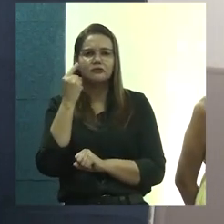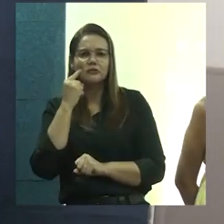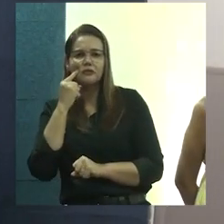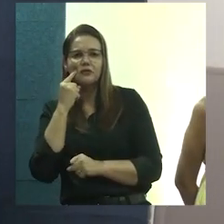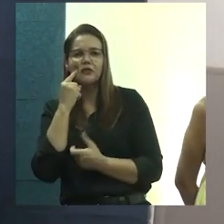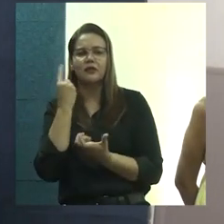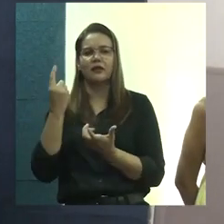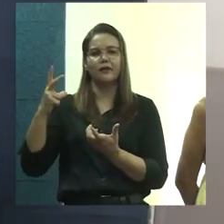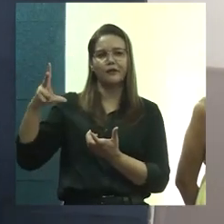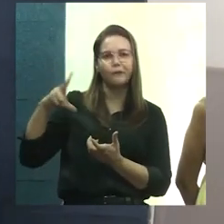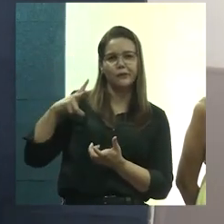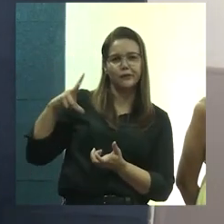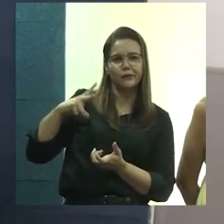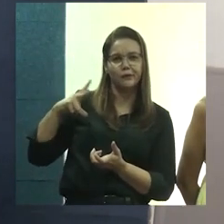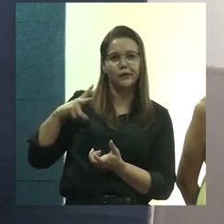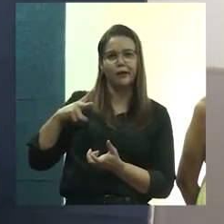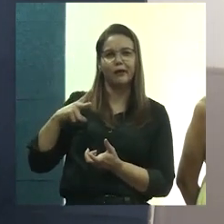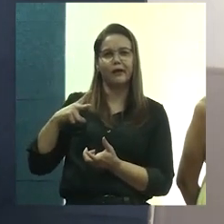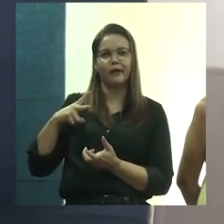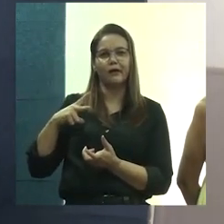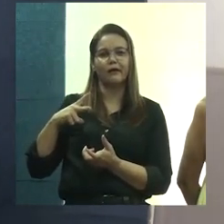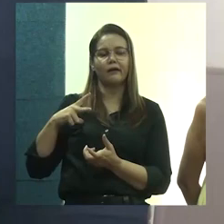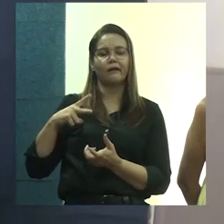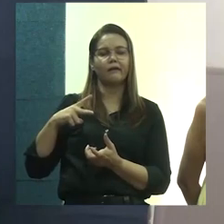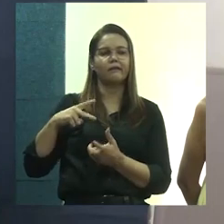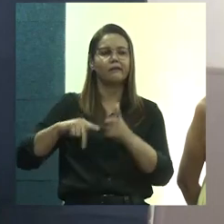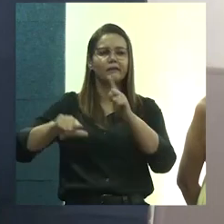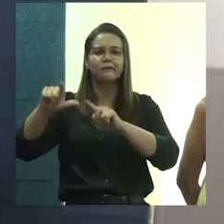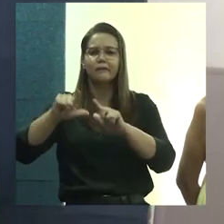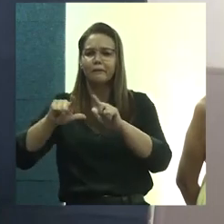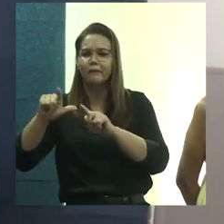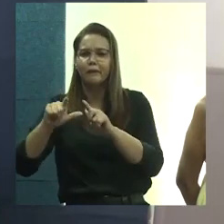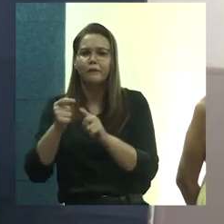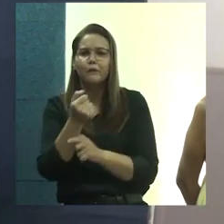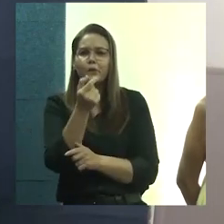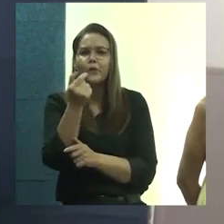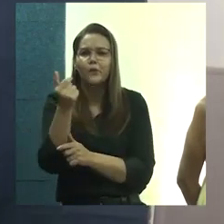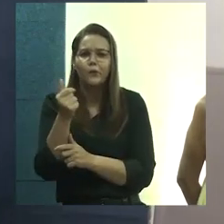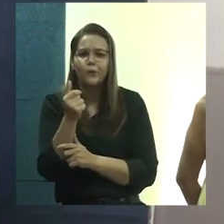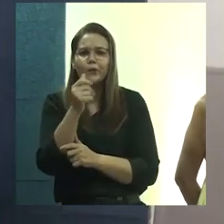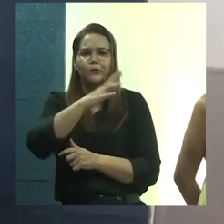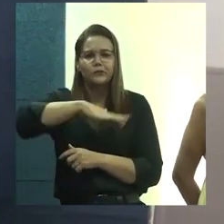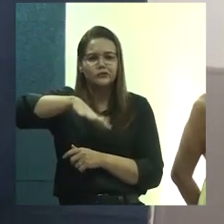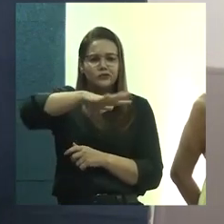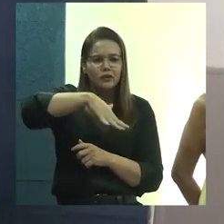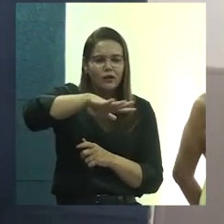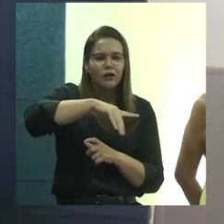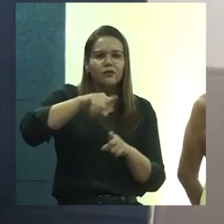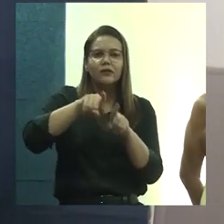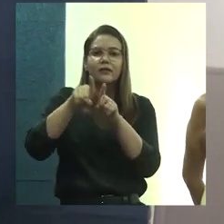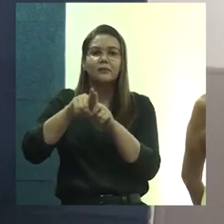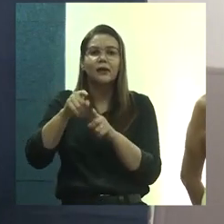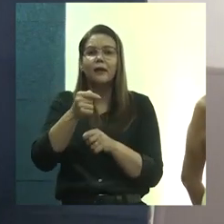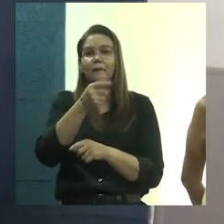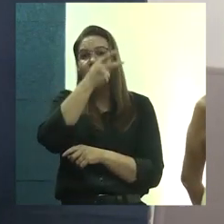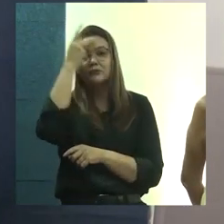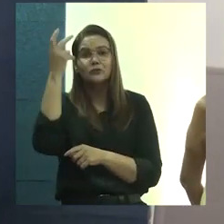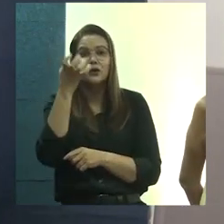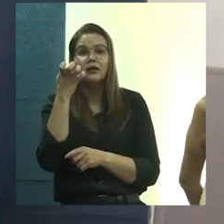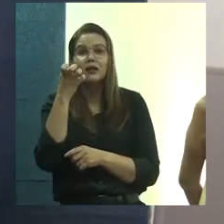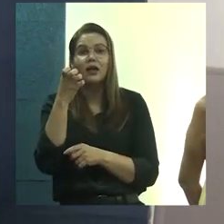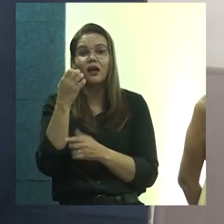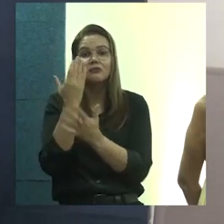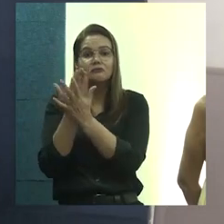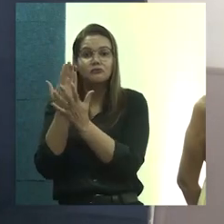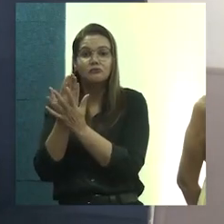mercado privado, a gente via um mercado restrito aqui em Sergipe, de forma geral, e para quem quer estudar também.